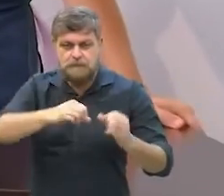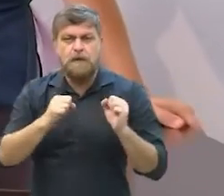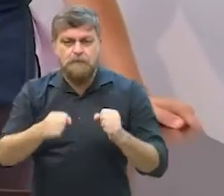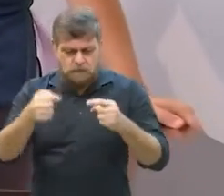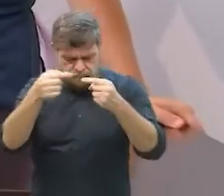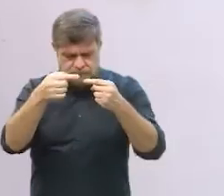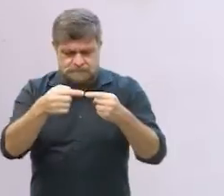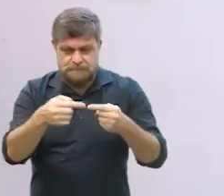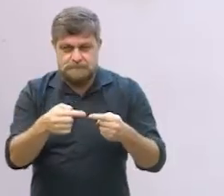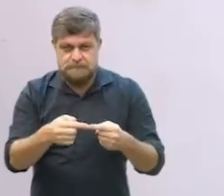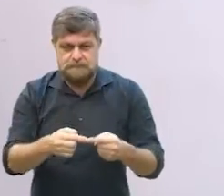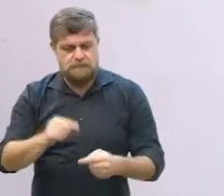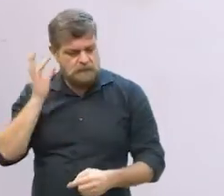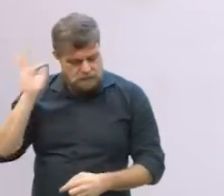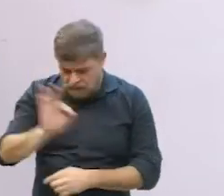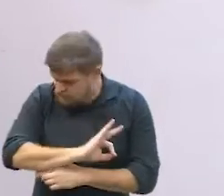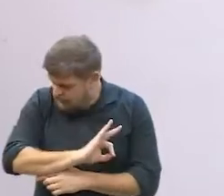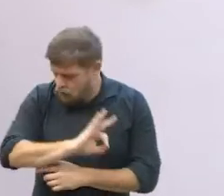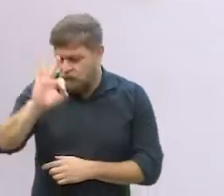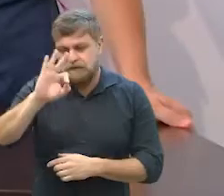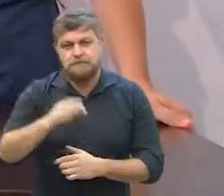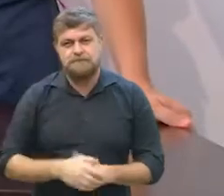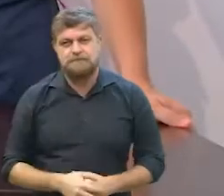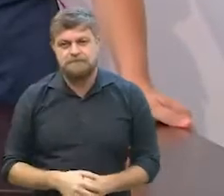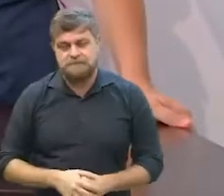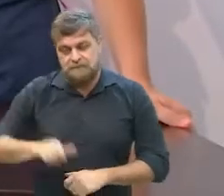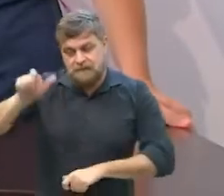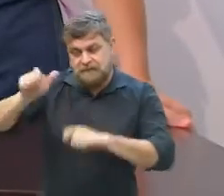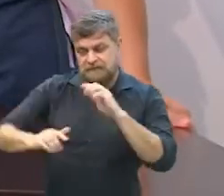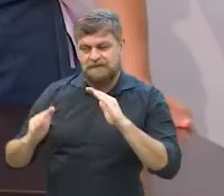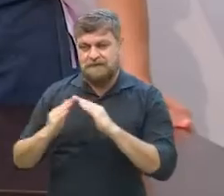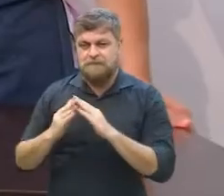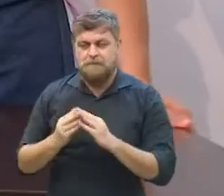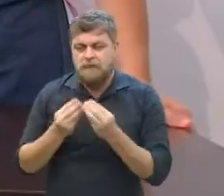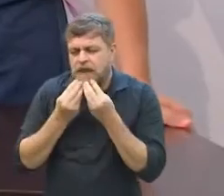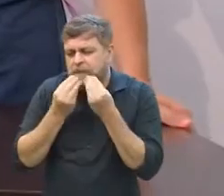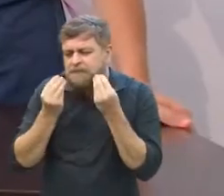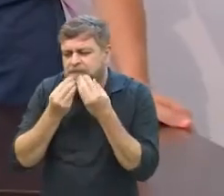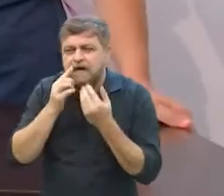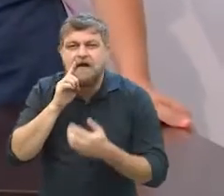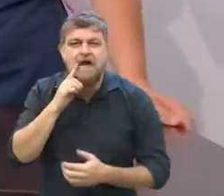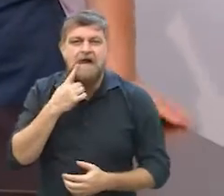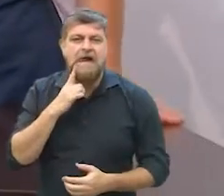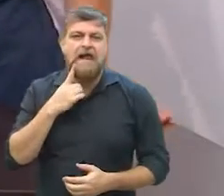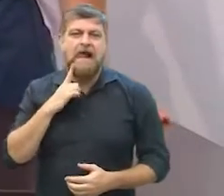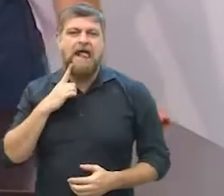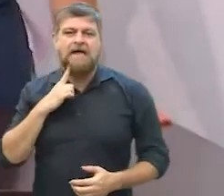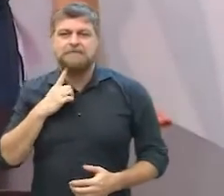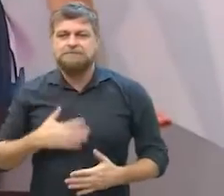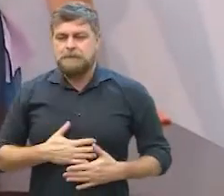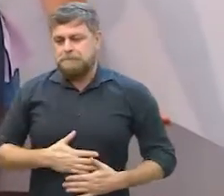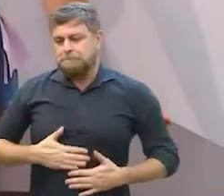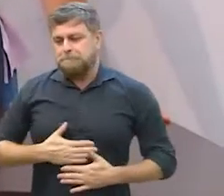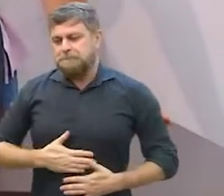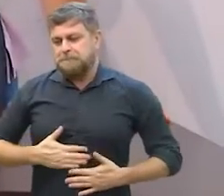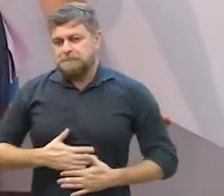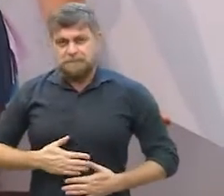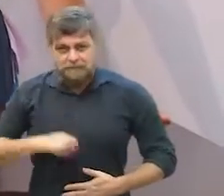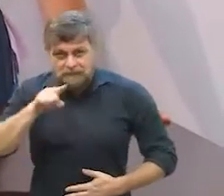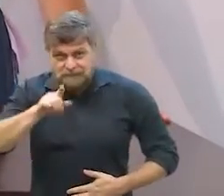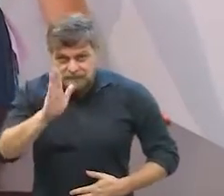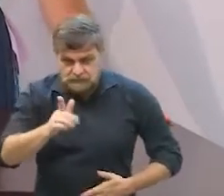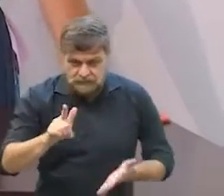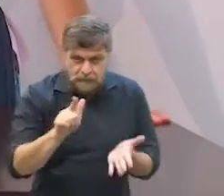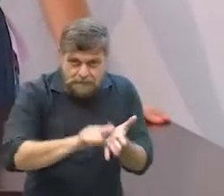desses receios fica ótimo Adriana eu tenho certeza que o pessoal de casa já tá com água na boca e já deu tempo de você aí